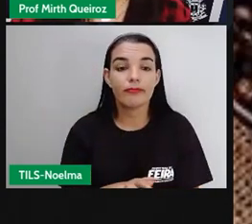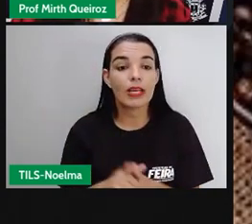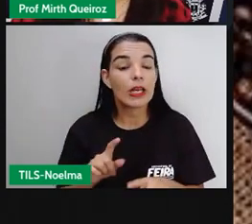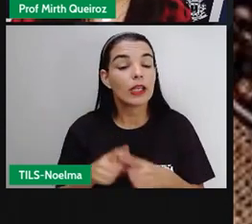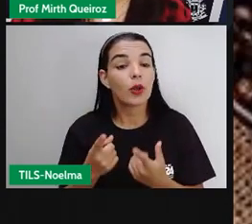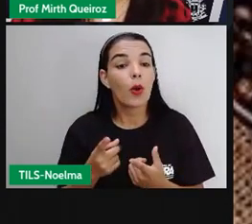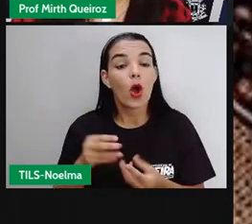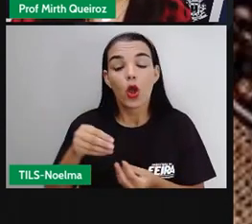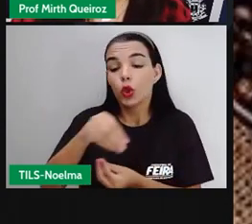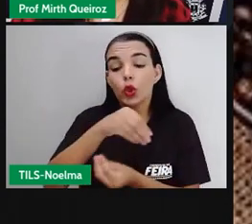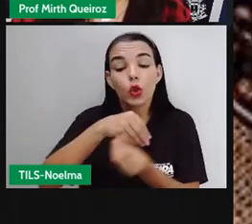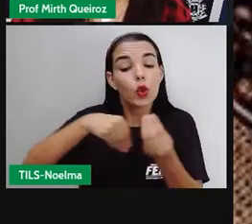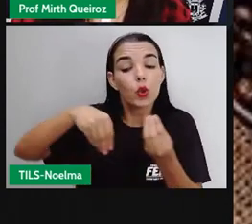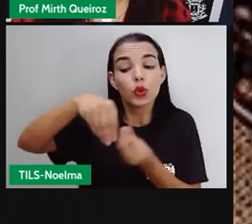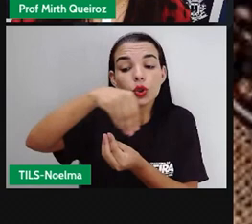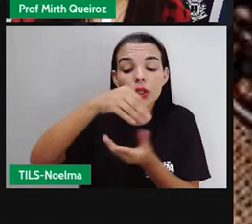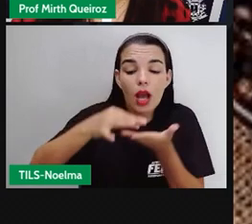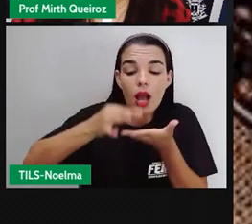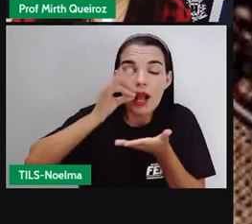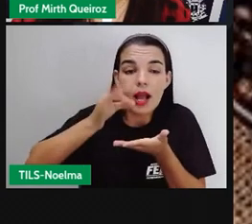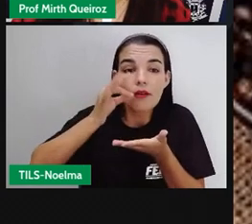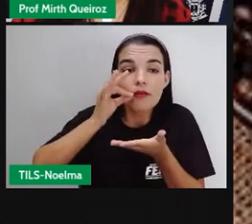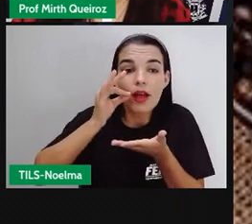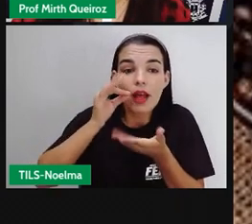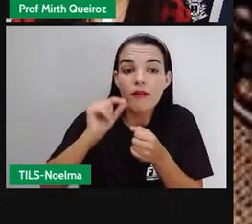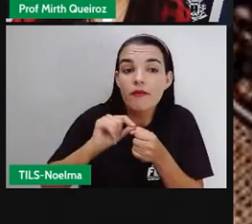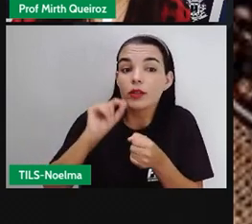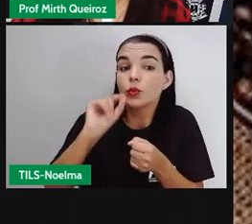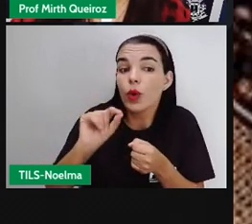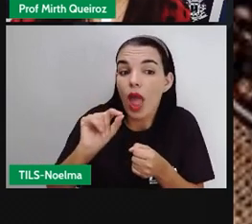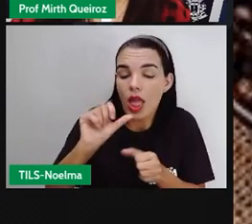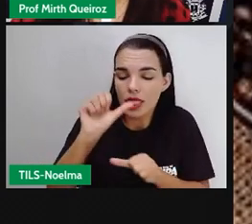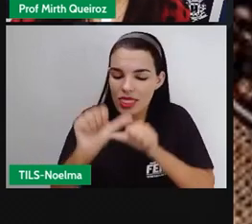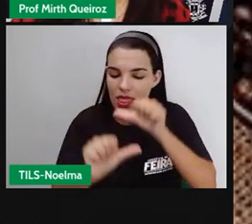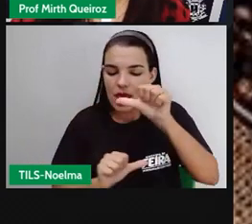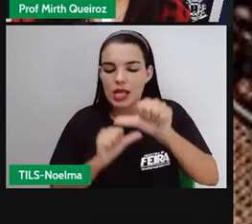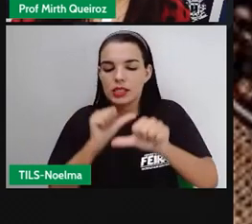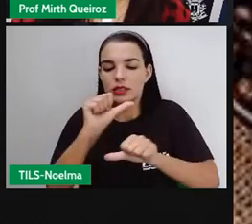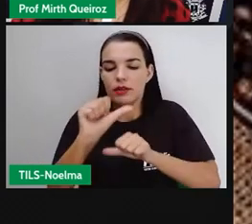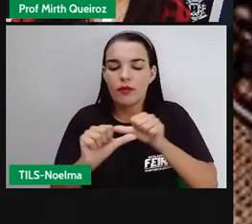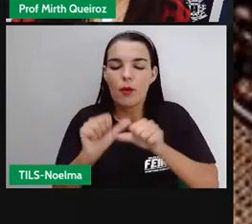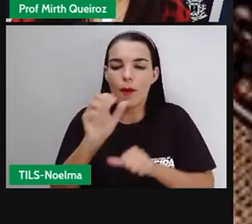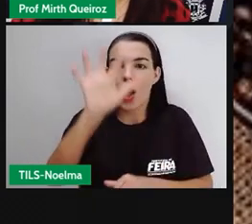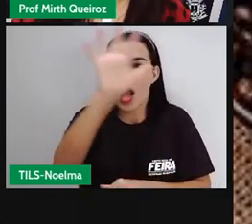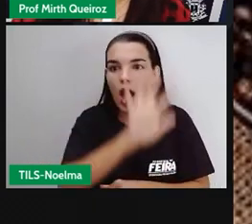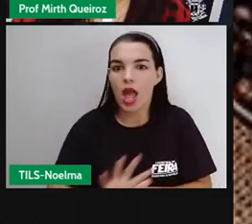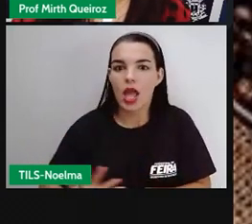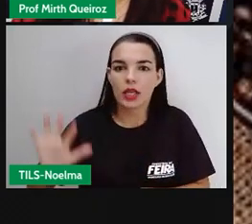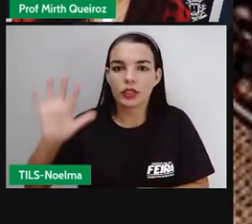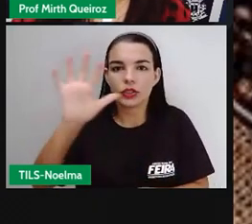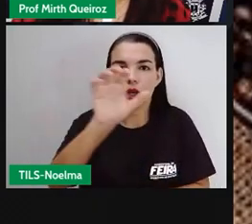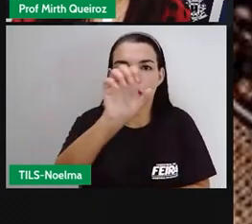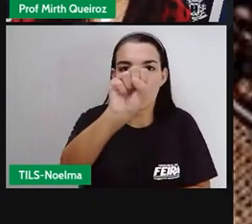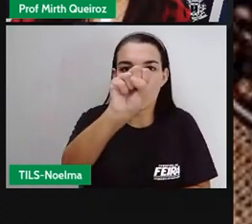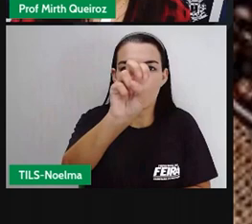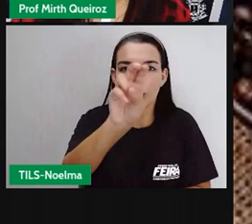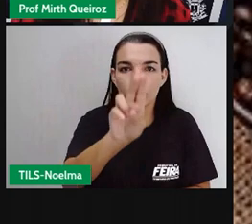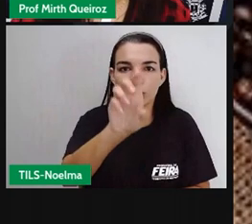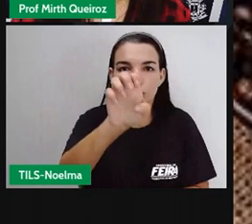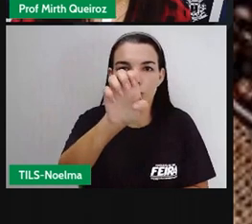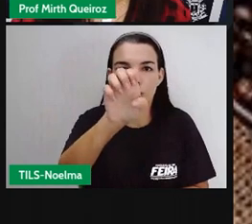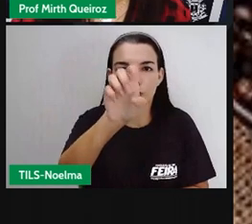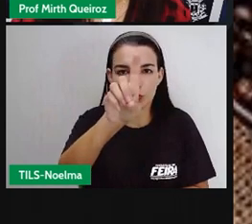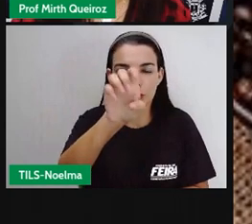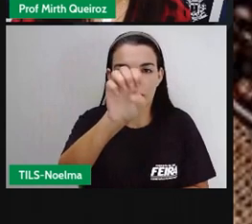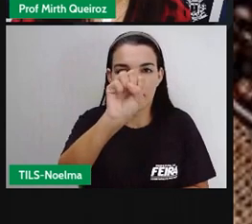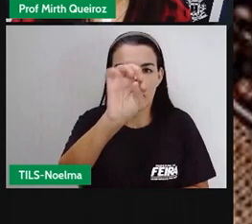o ciclo de café transformou a região sudeste na principal produtora de café e fez